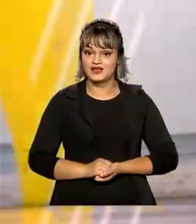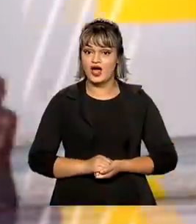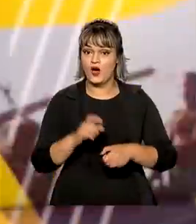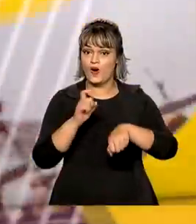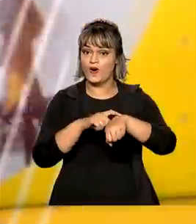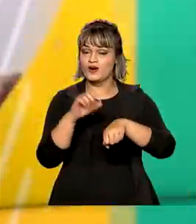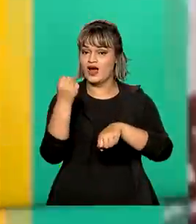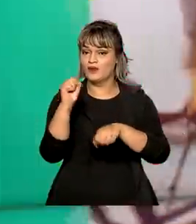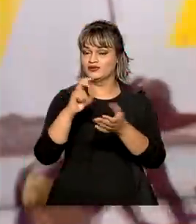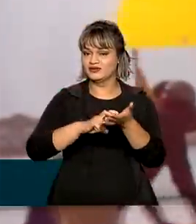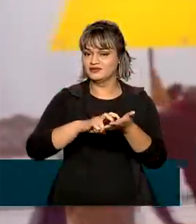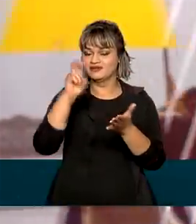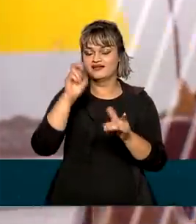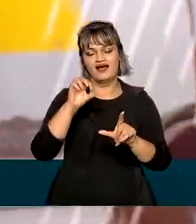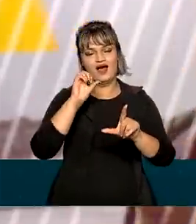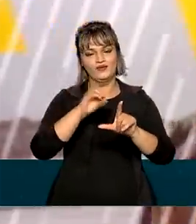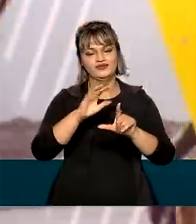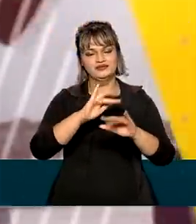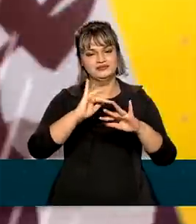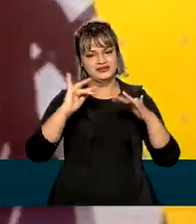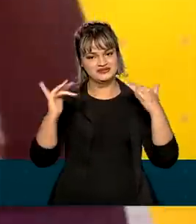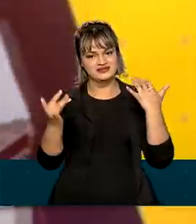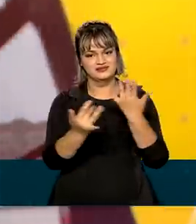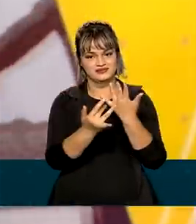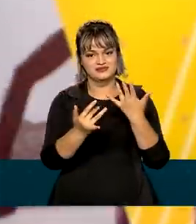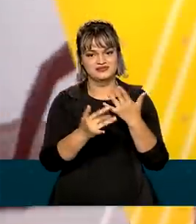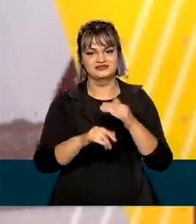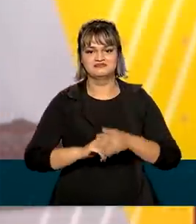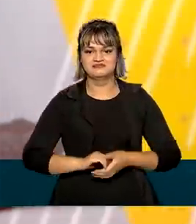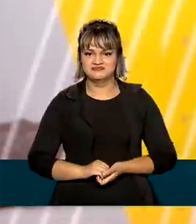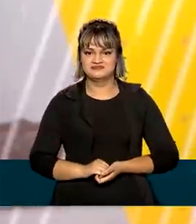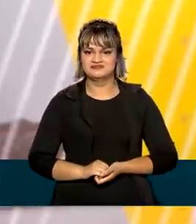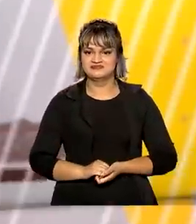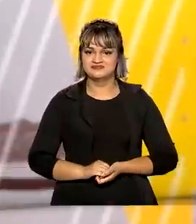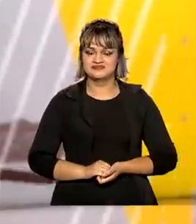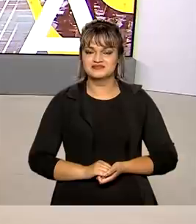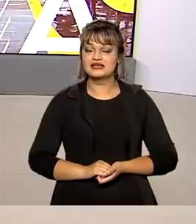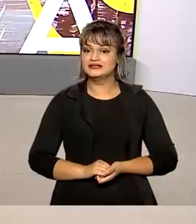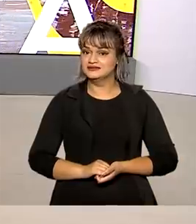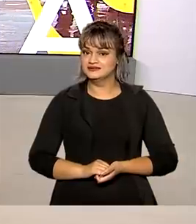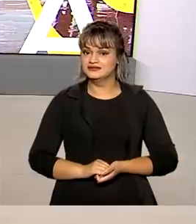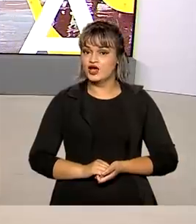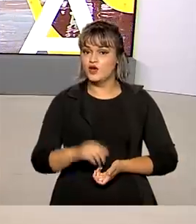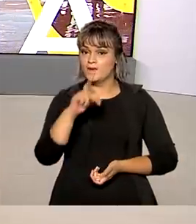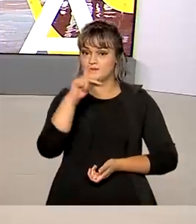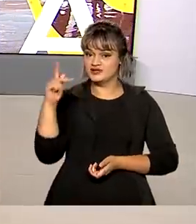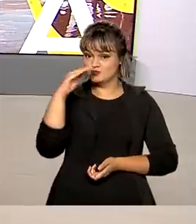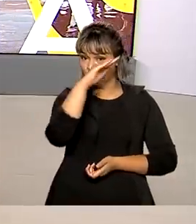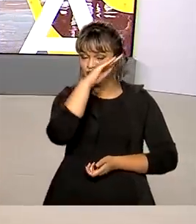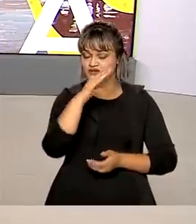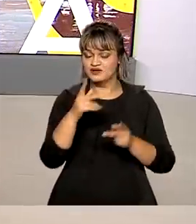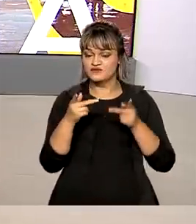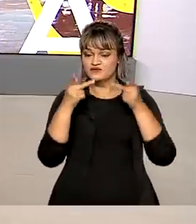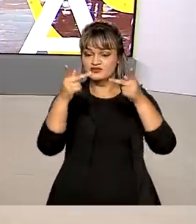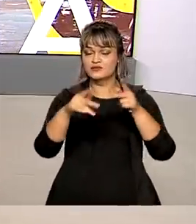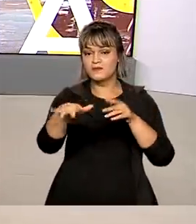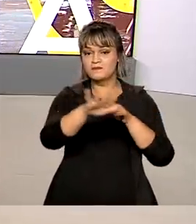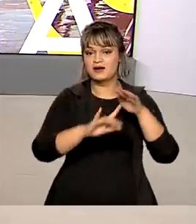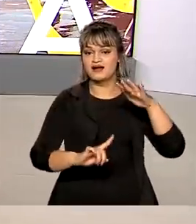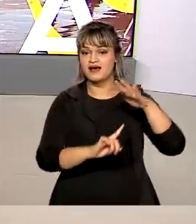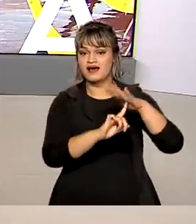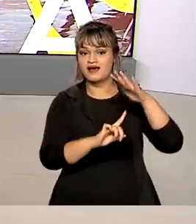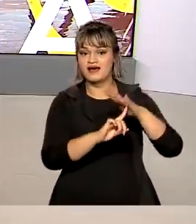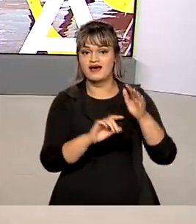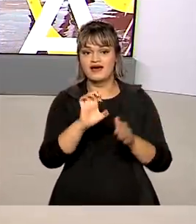Oito horas agora, estamos ao vivo também pelas redes sociais. O presidente Jair Bolsonaro visitou a